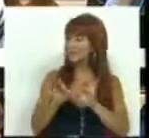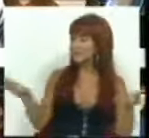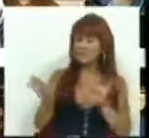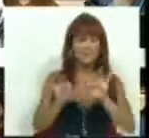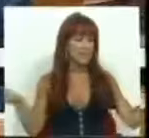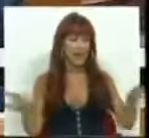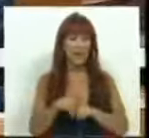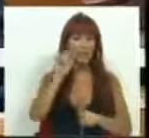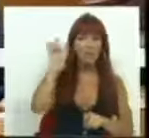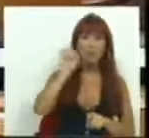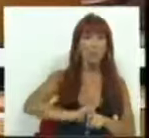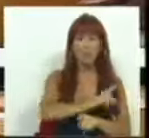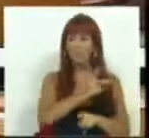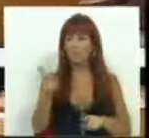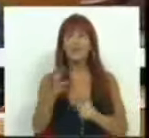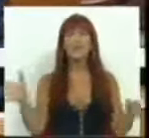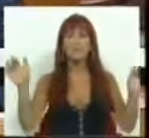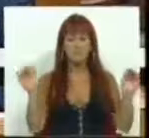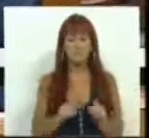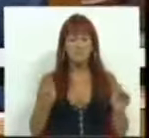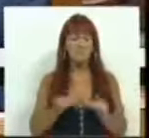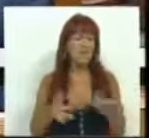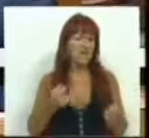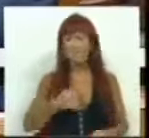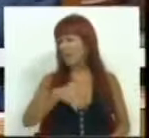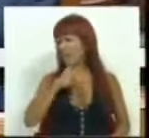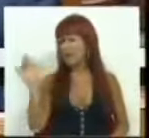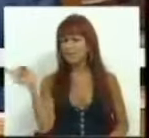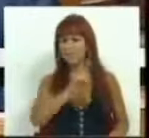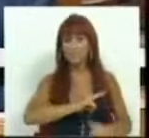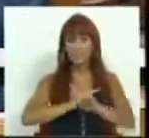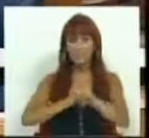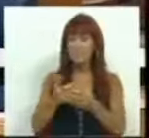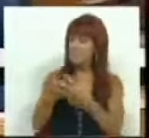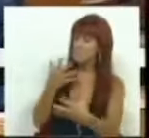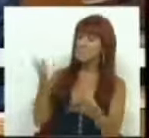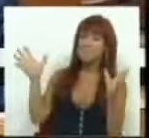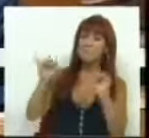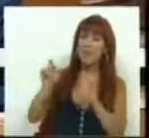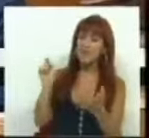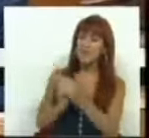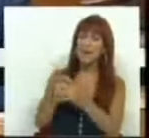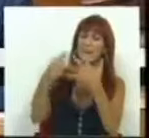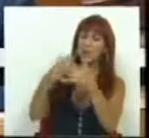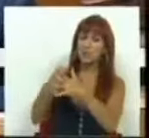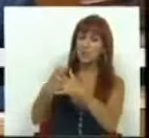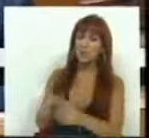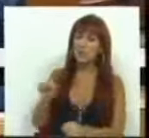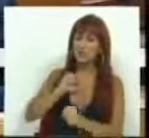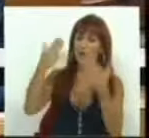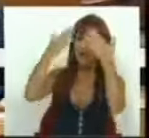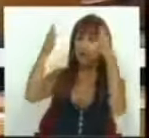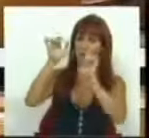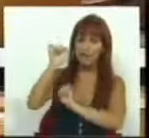e a igualdade de género são cada vez menos uma retórica e cada vez mais uma marca estrutural da nossa